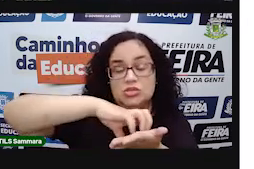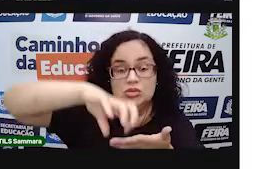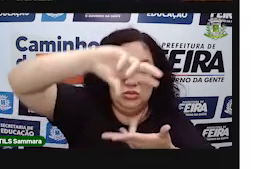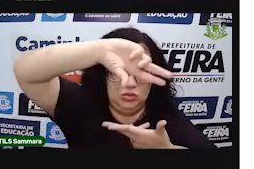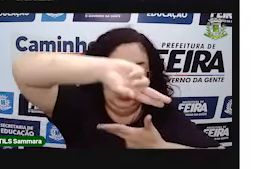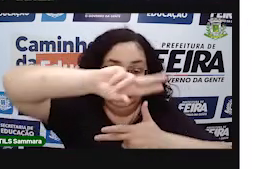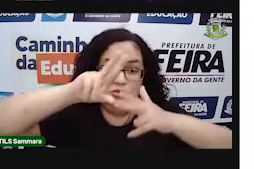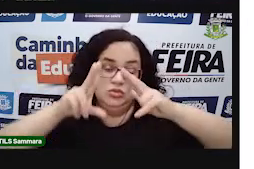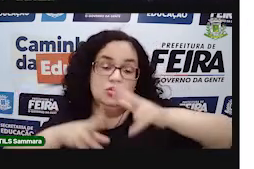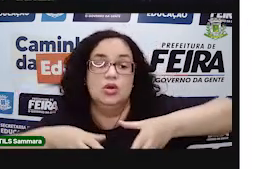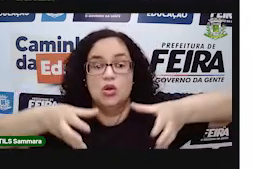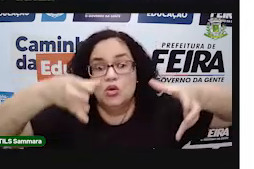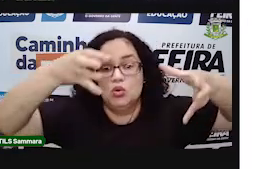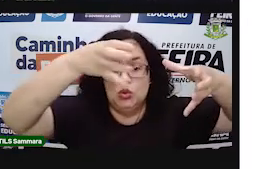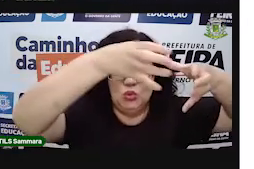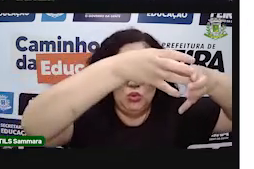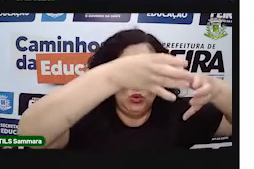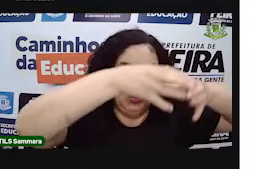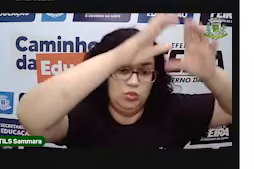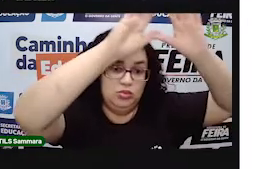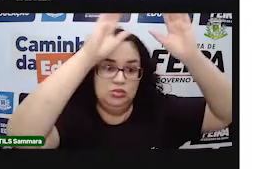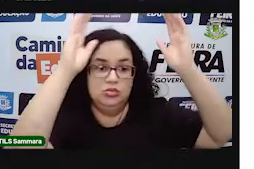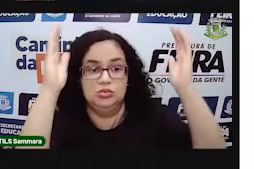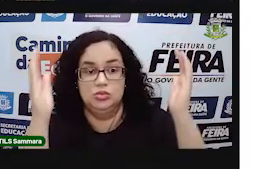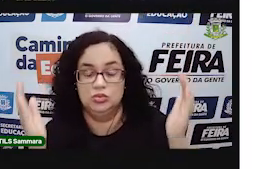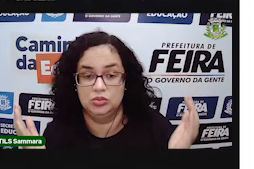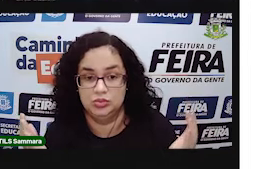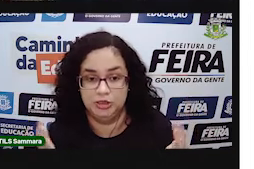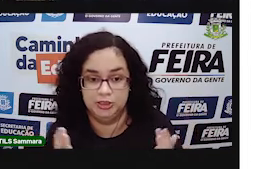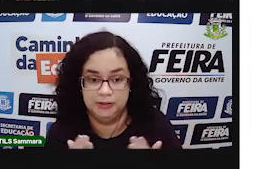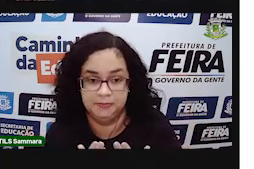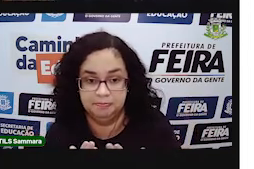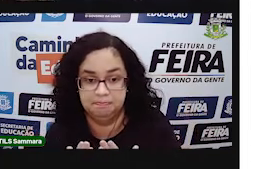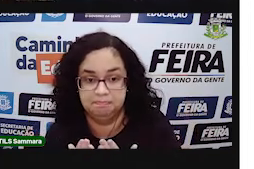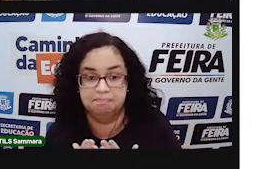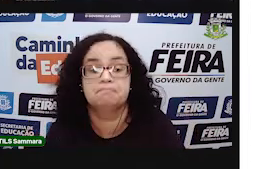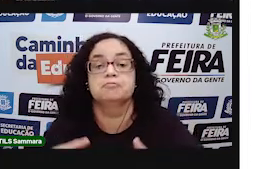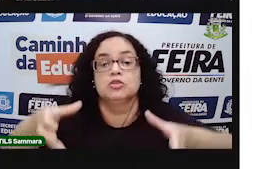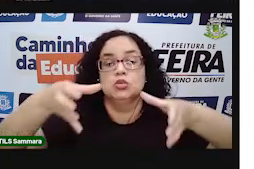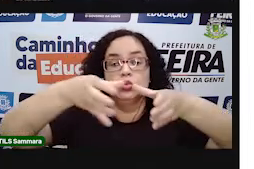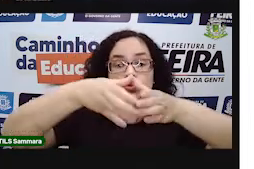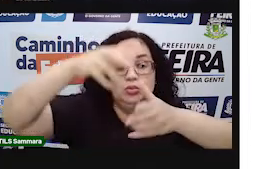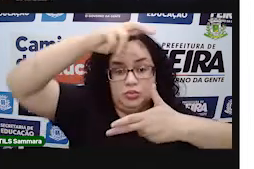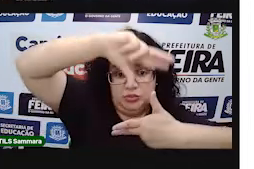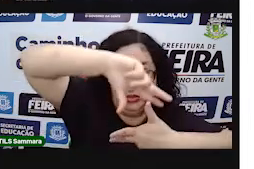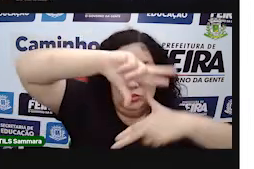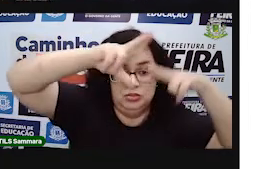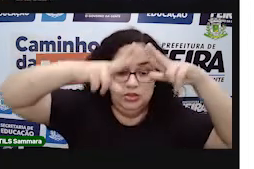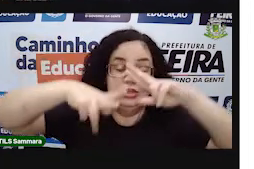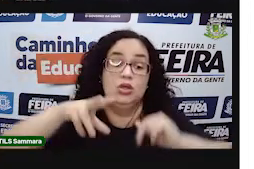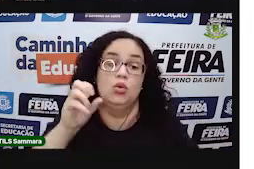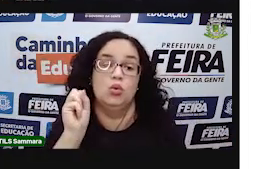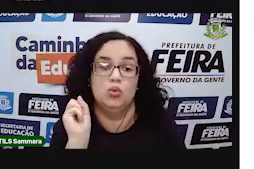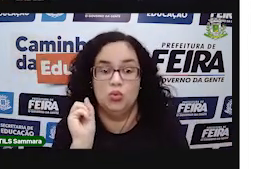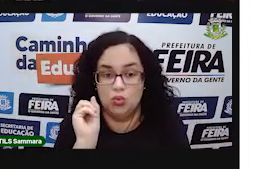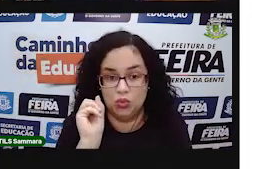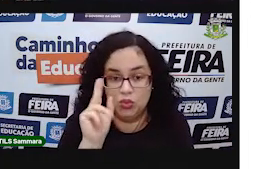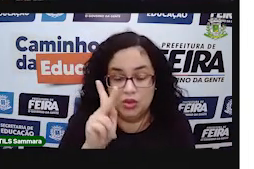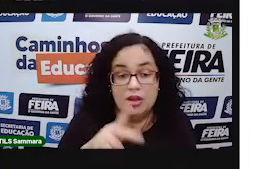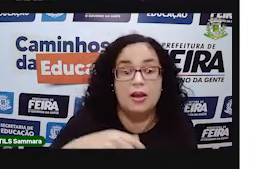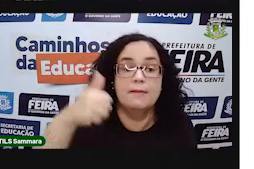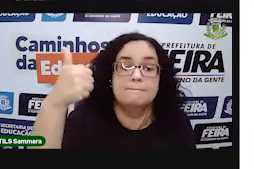geométricos, no grupo dos corpos redondos e no grupo dos poliedros. Bom, então,